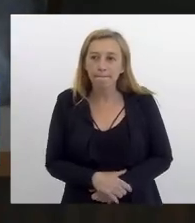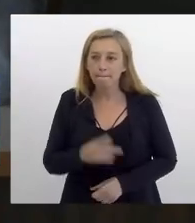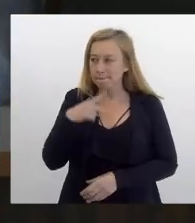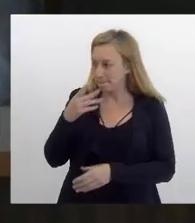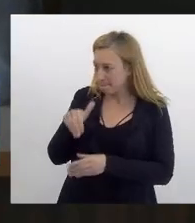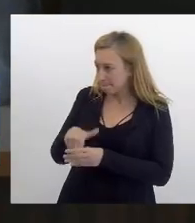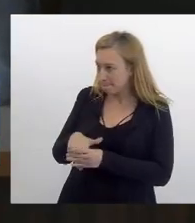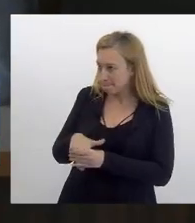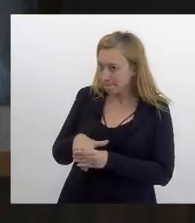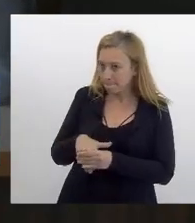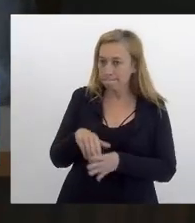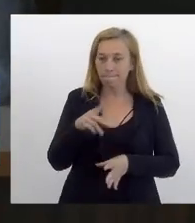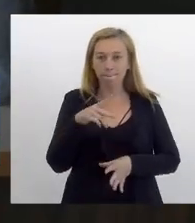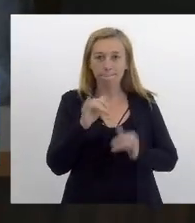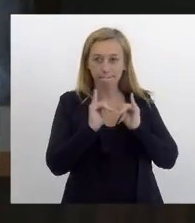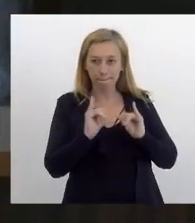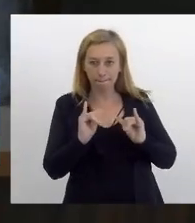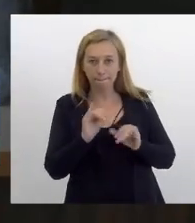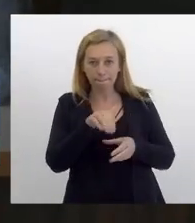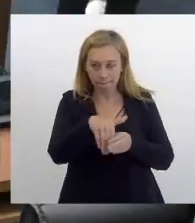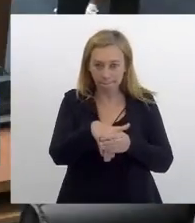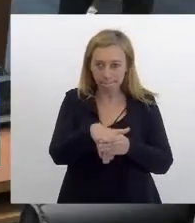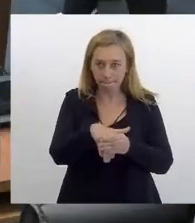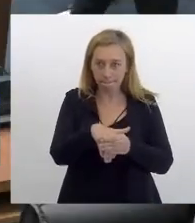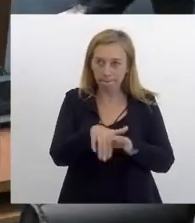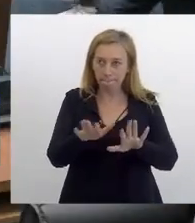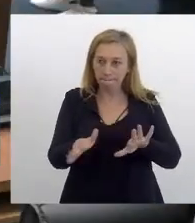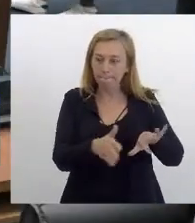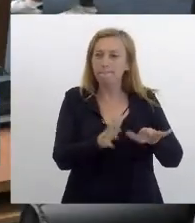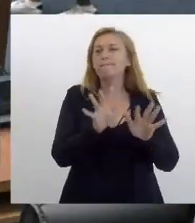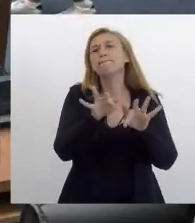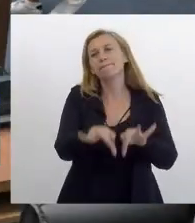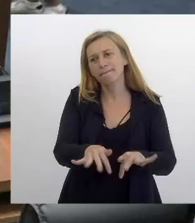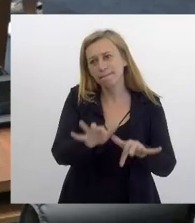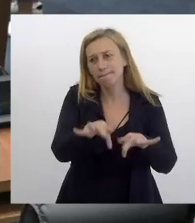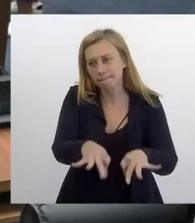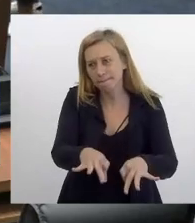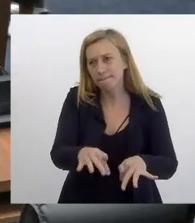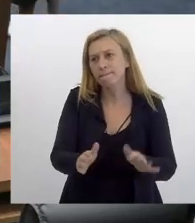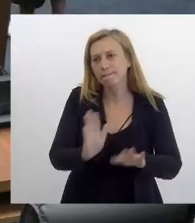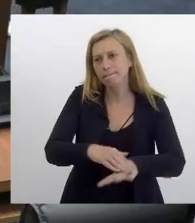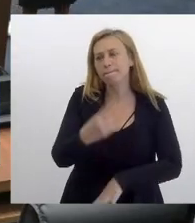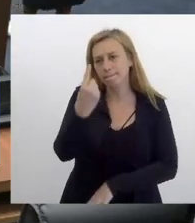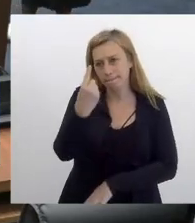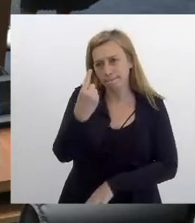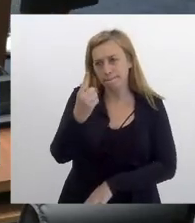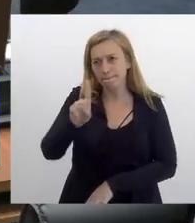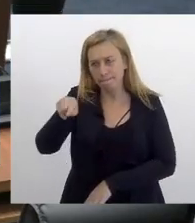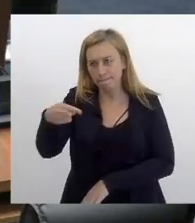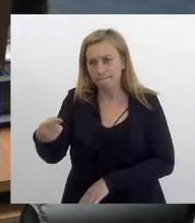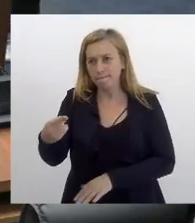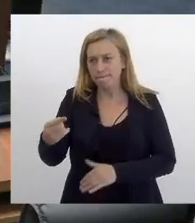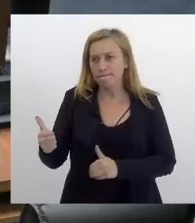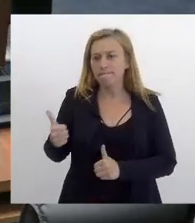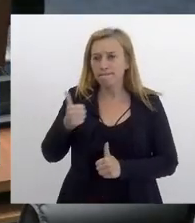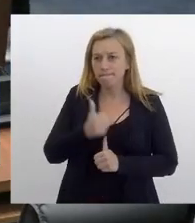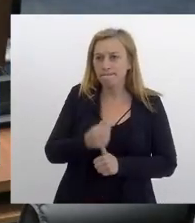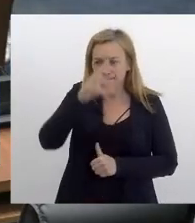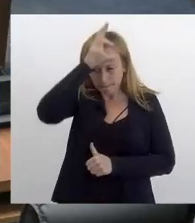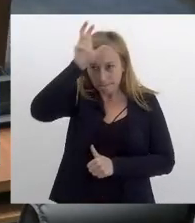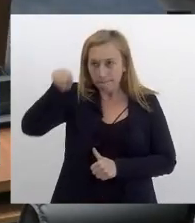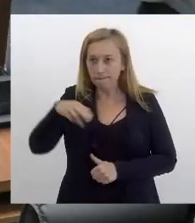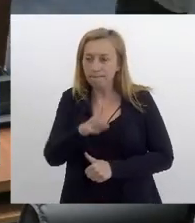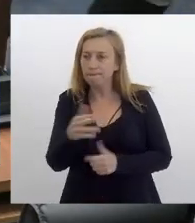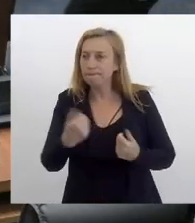Declaração de voto. Declaração de voto, senhor presidente. Vou deixar no final, deputado. Então, eu vou fazer mais uma e vou passar a presidência para a Tia Ju, que eu